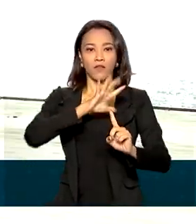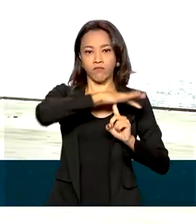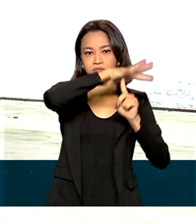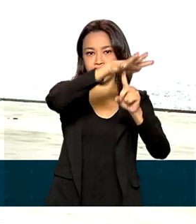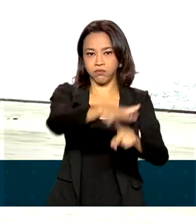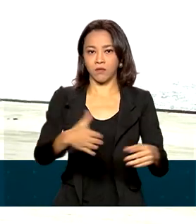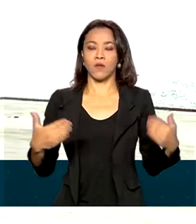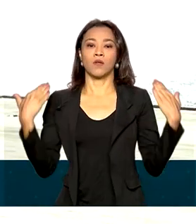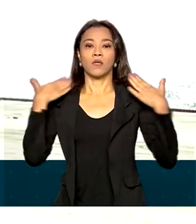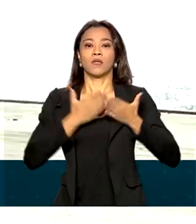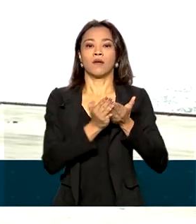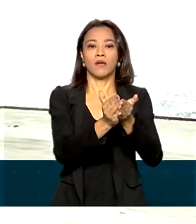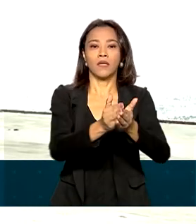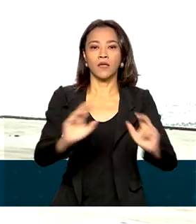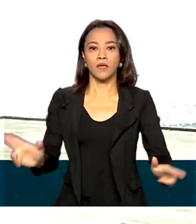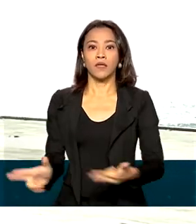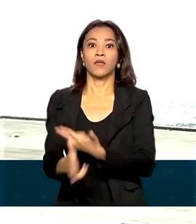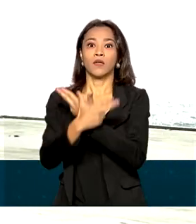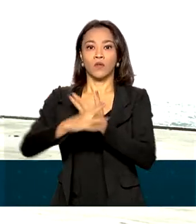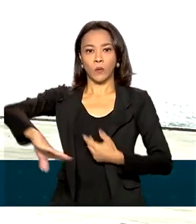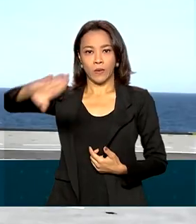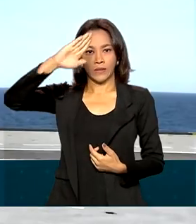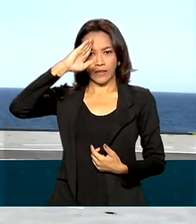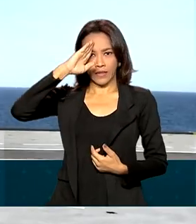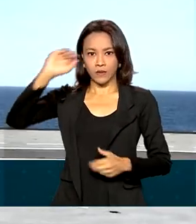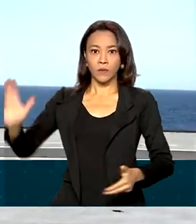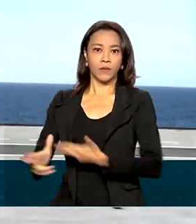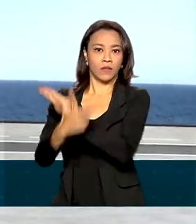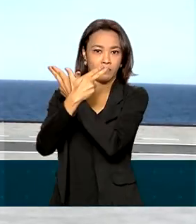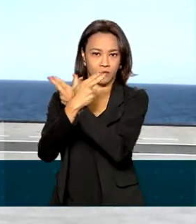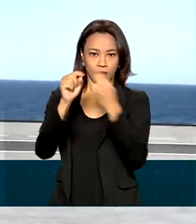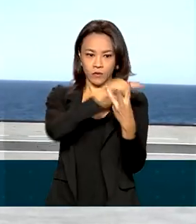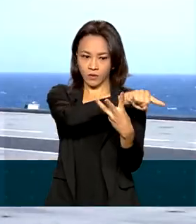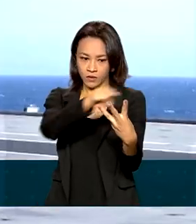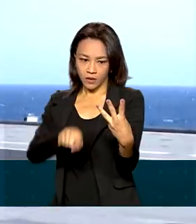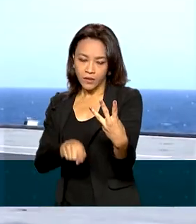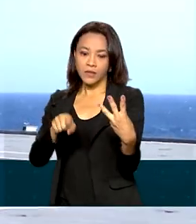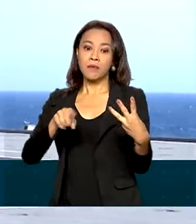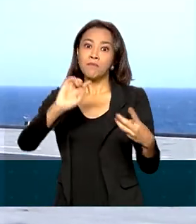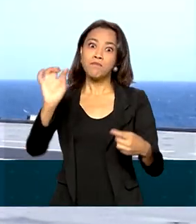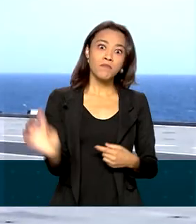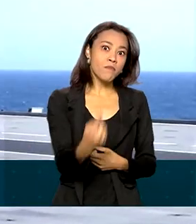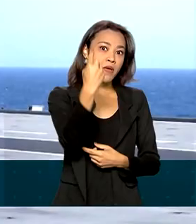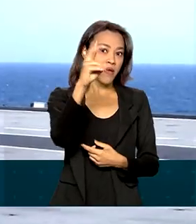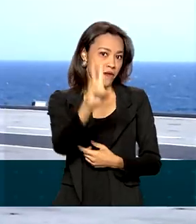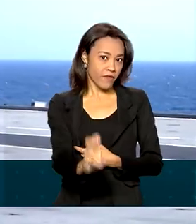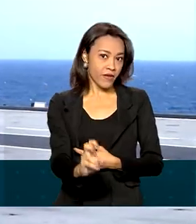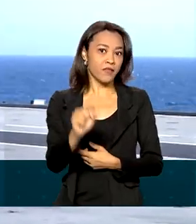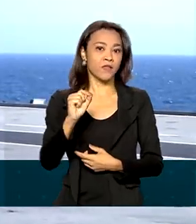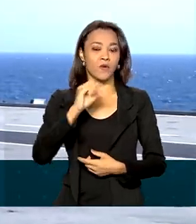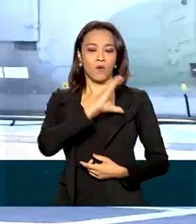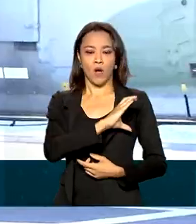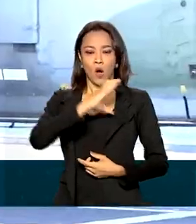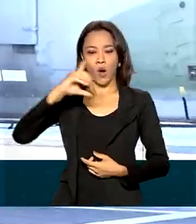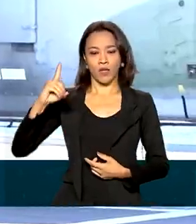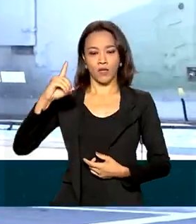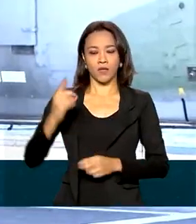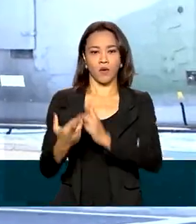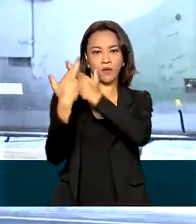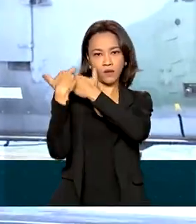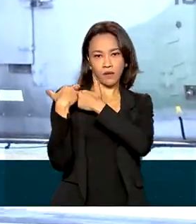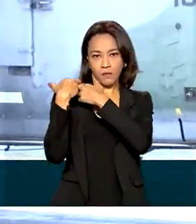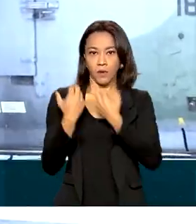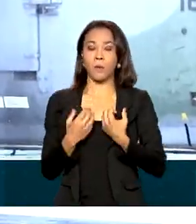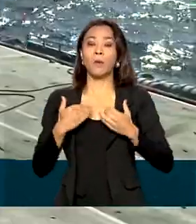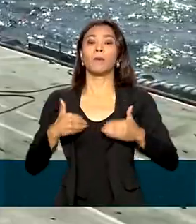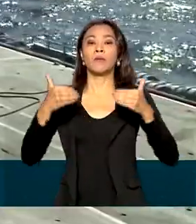Marinha, do Exército e da Força Aérea. Pela primeira vez, uma ação coordenada pelo Ministério da Defesa